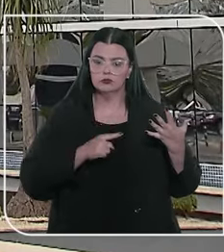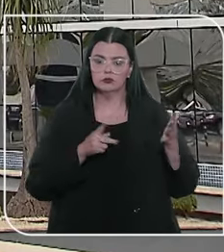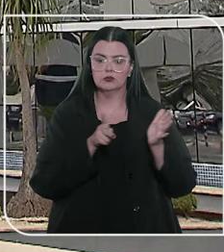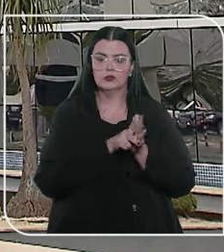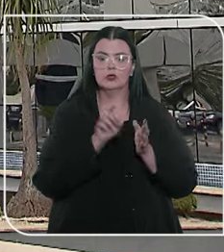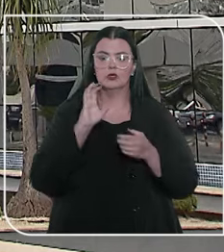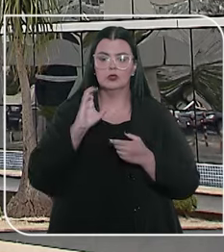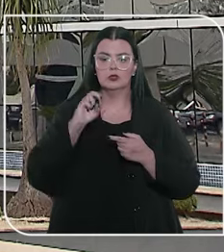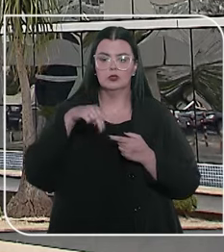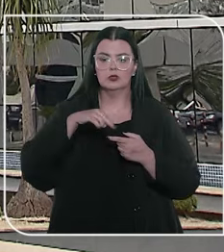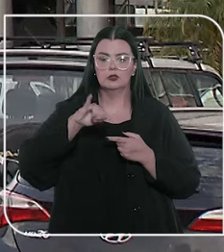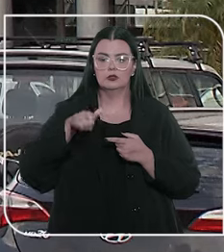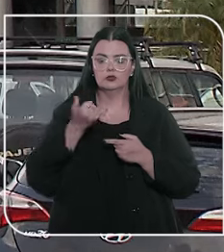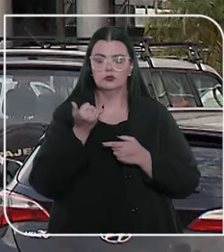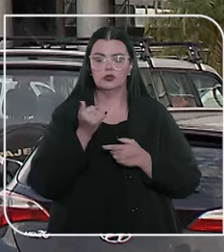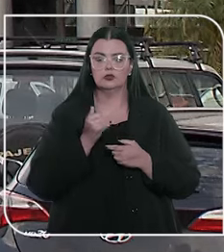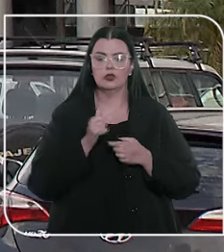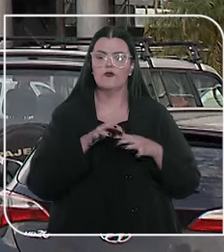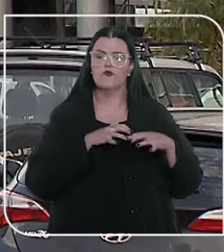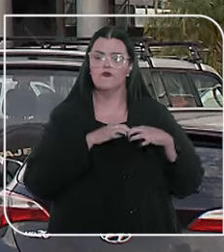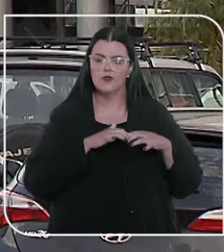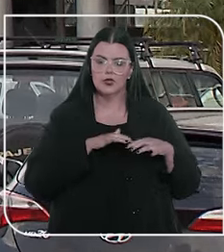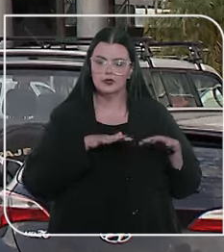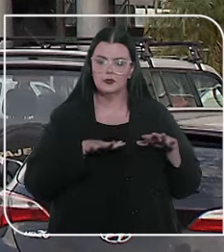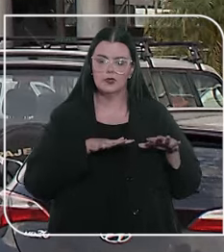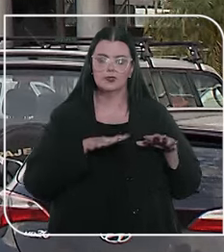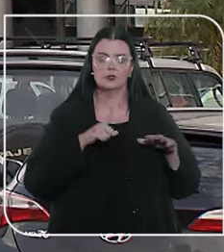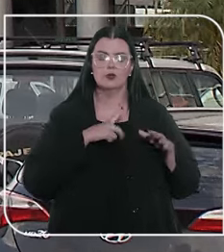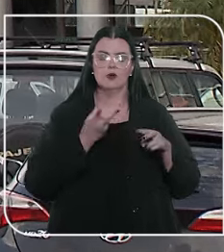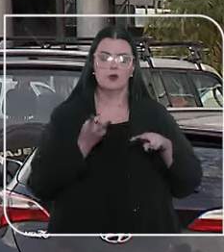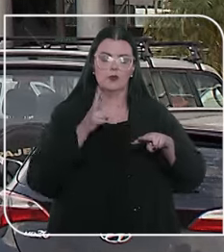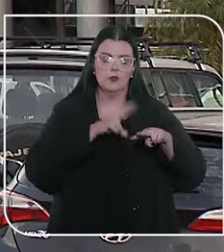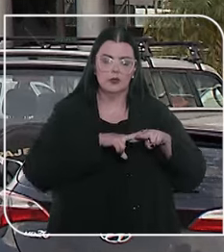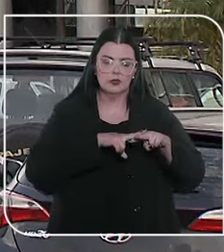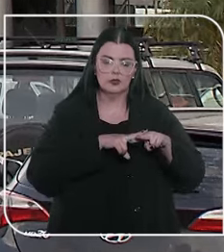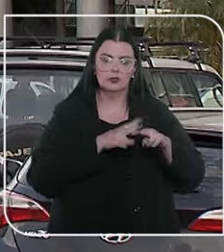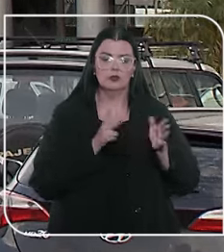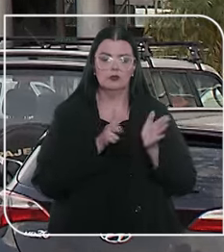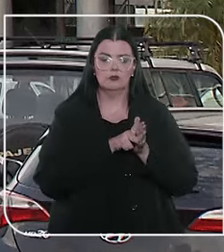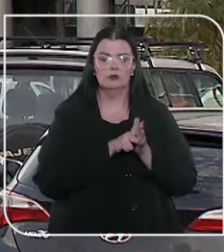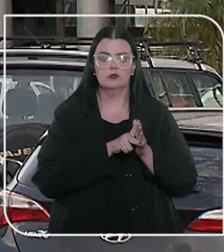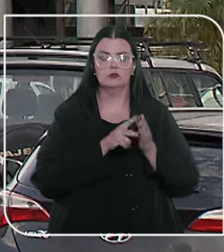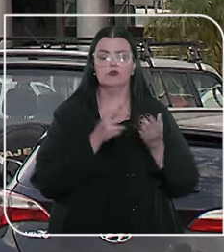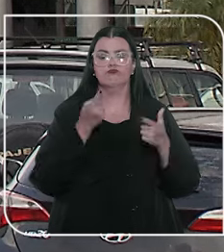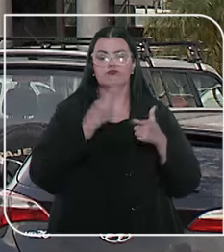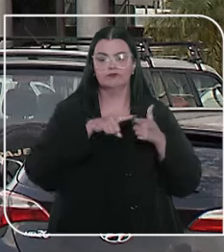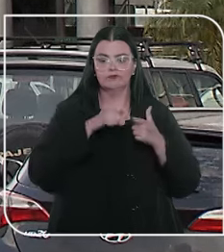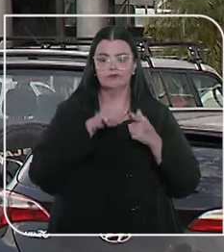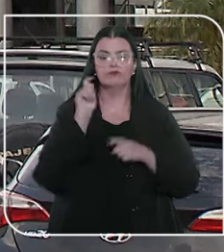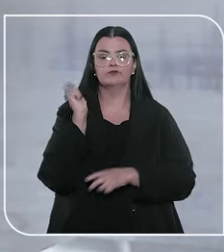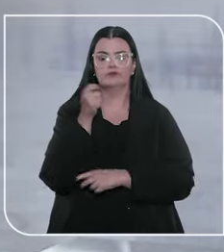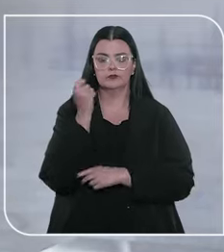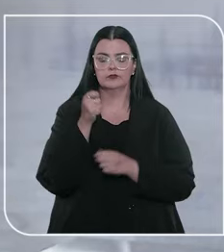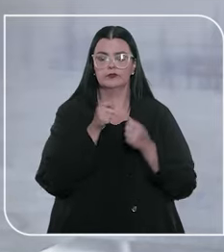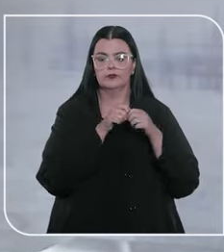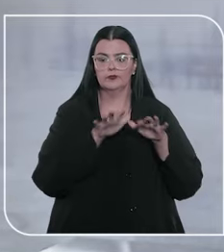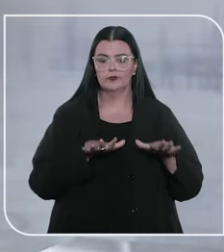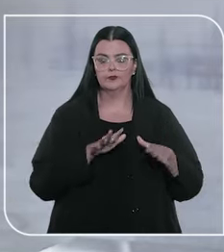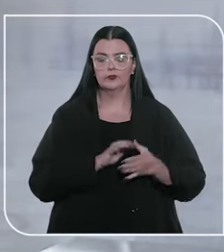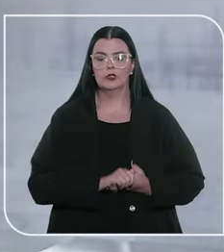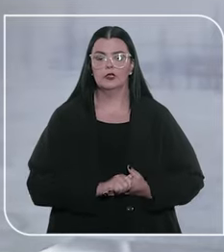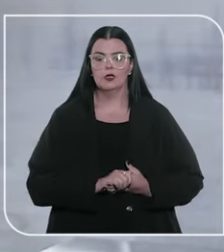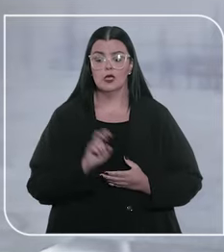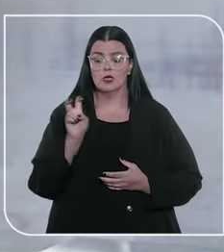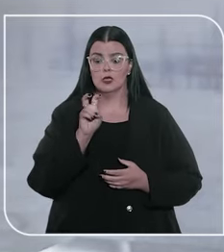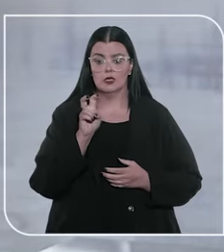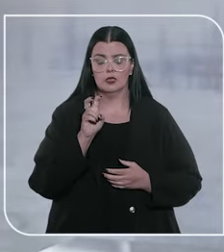diretrizes do CNJ para a flexibilização da prisão em virtude do estado de calamidade gaúcho. No entendimento da